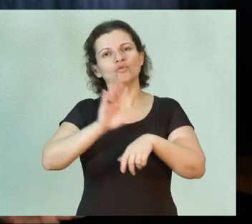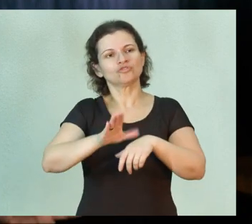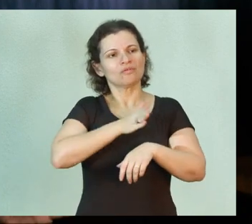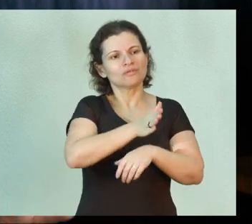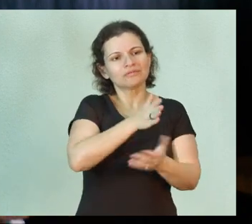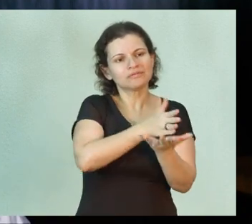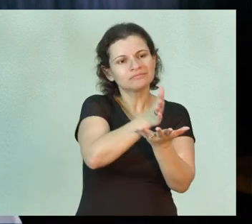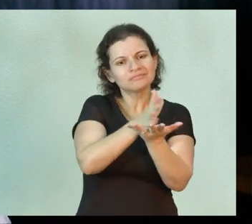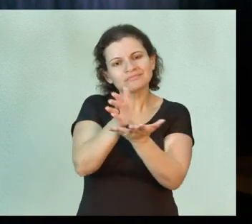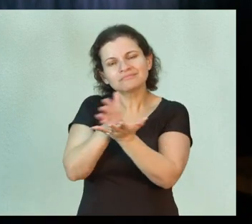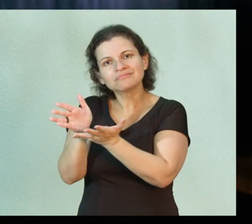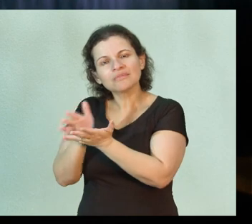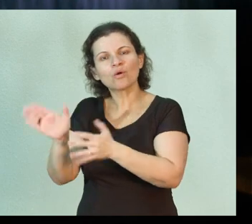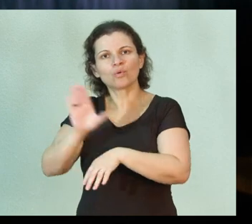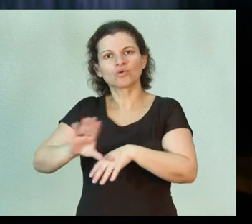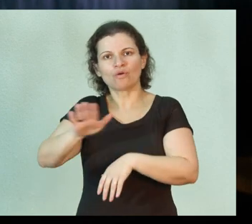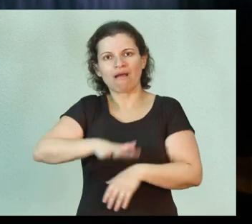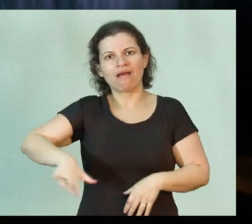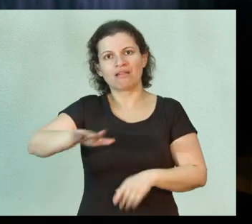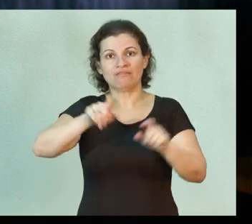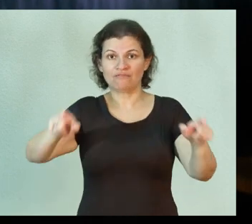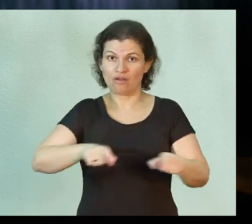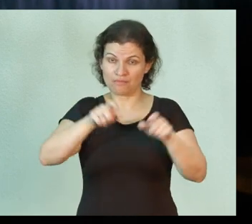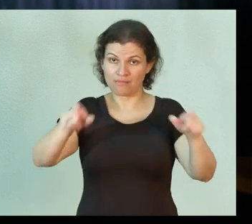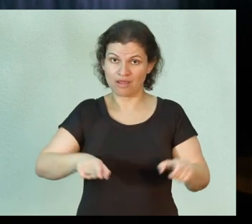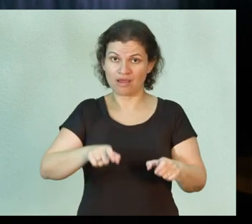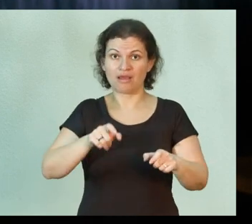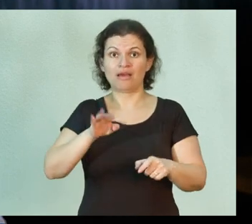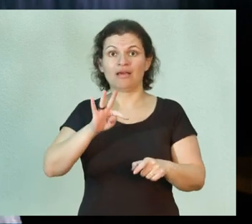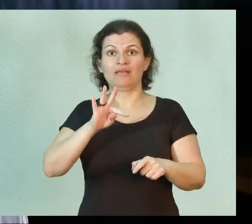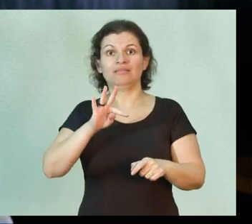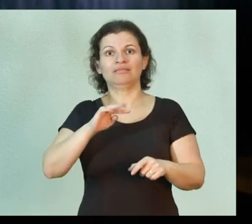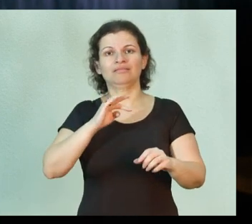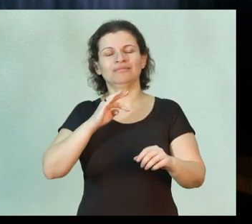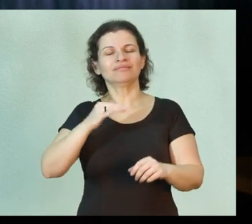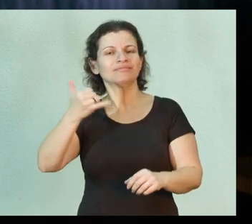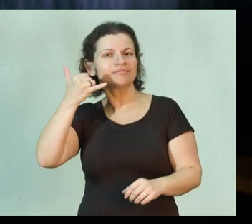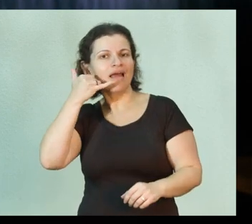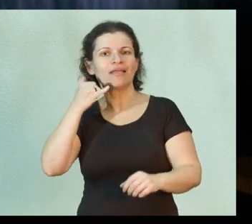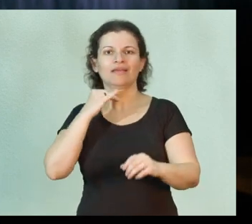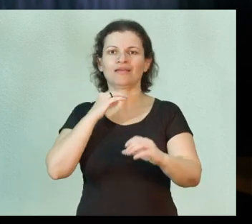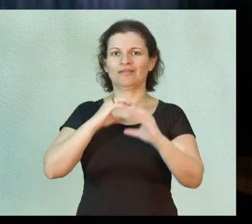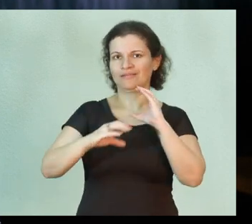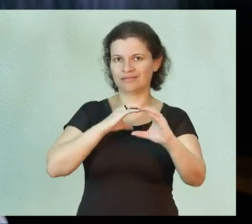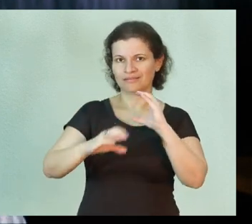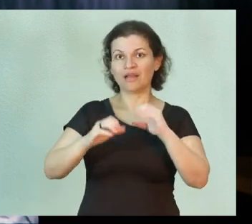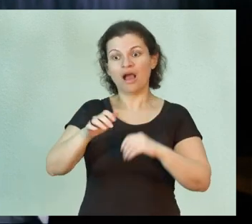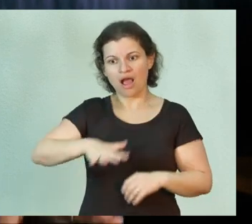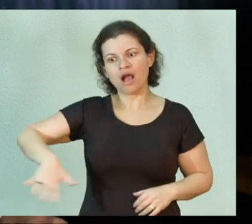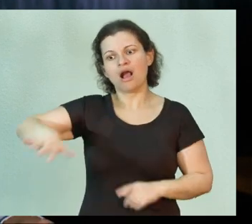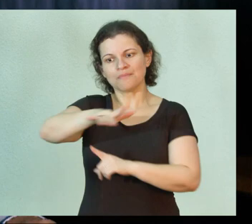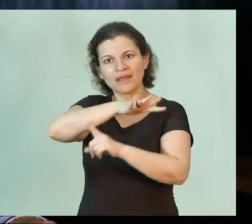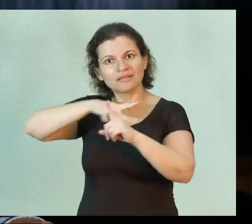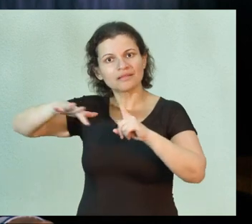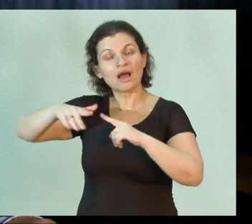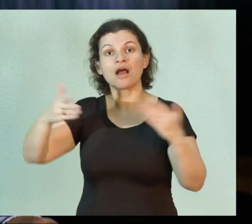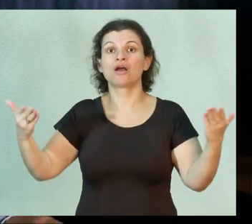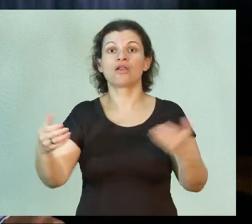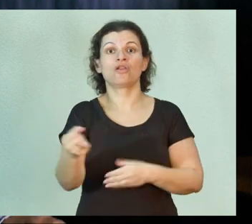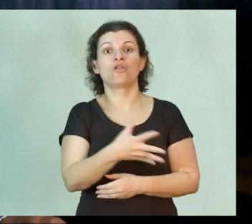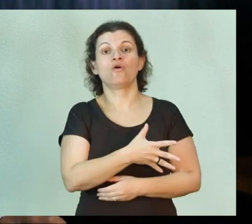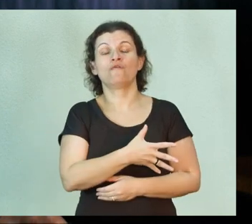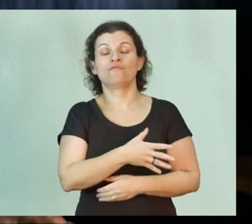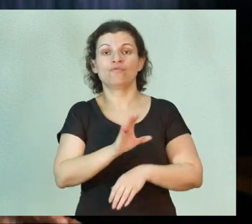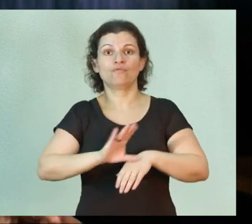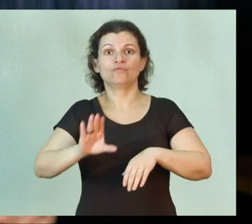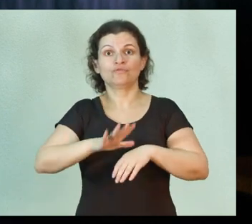diversas áreas, né? É cursos na área de informática e telecomunicações, cursos na área ambiental e agora esse novo curso na área de